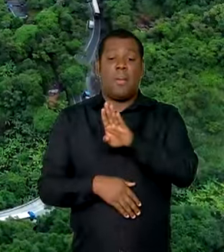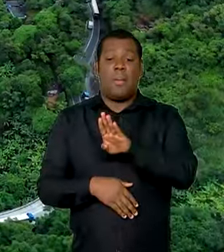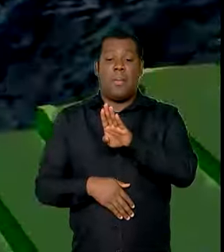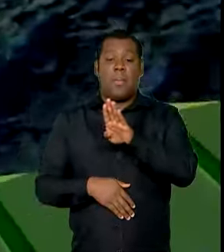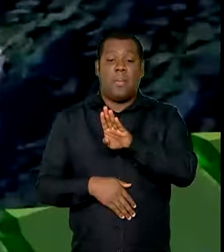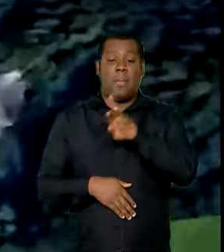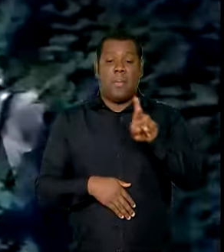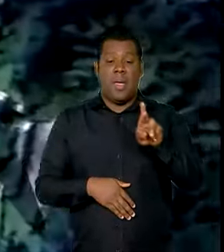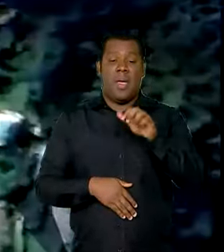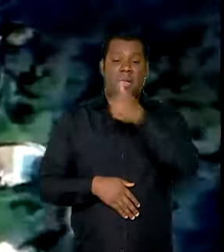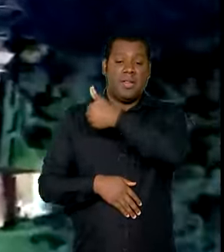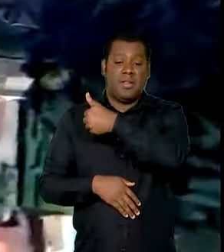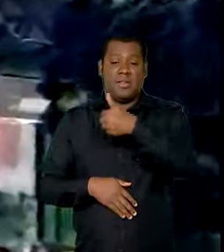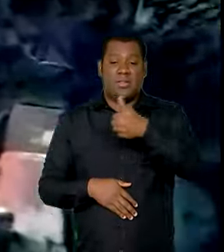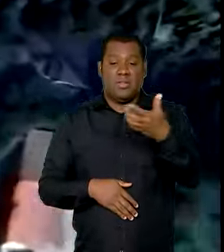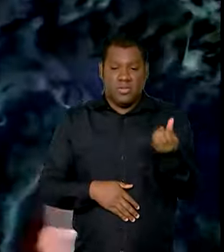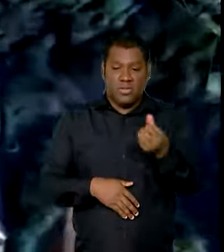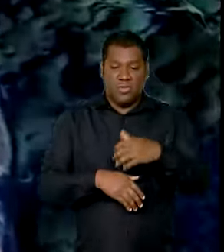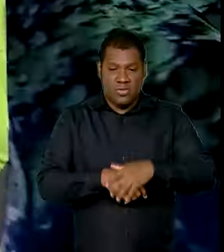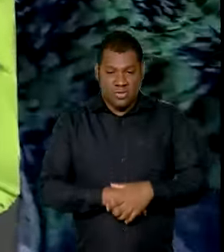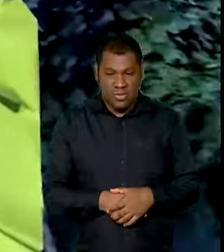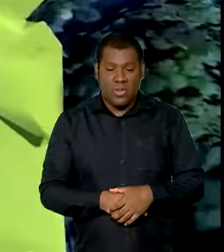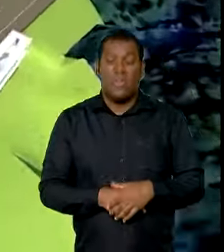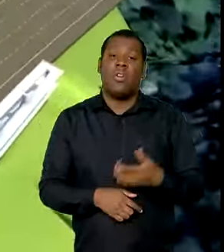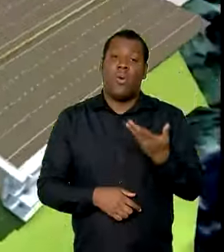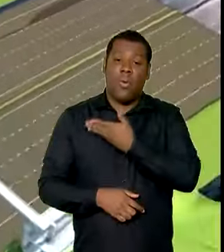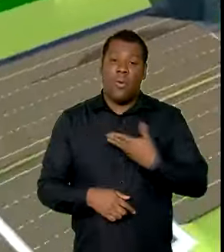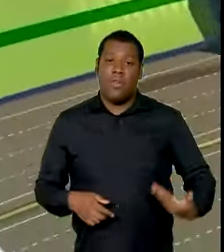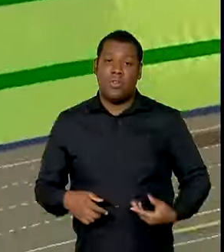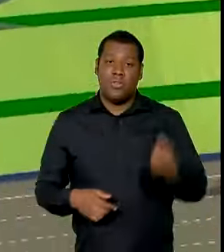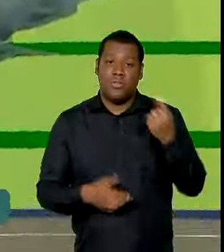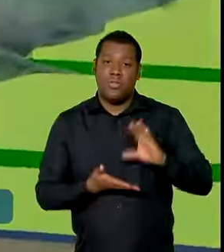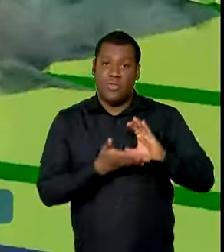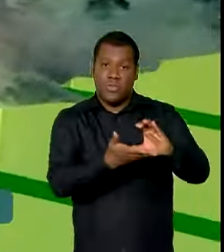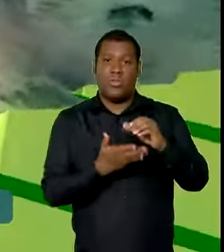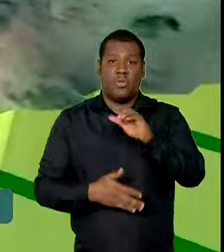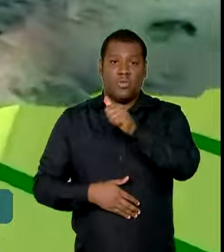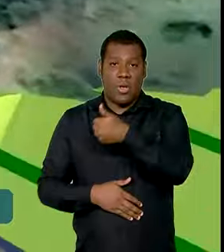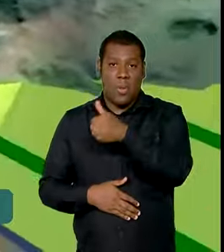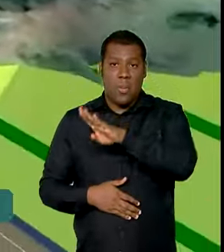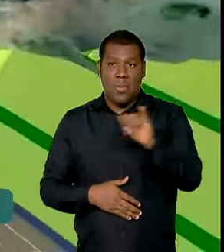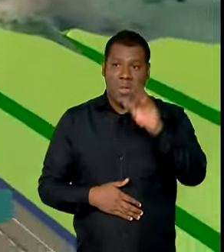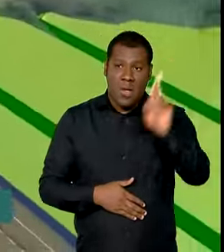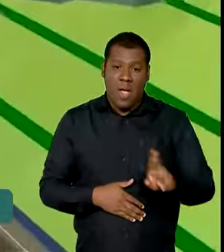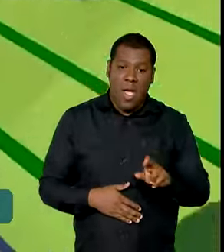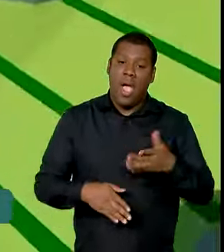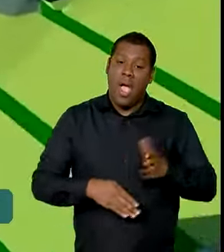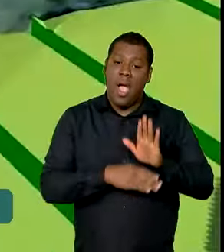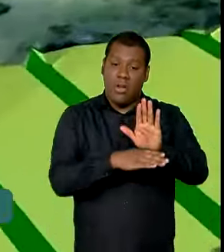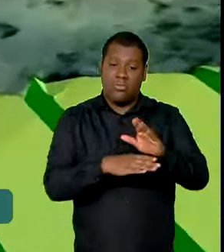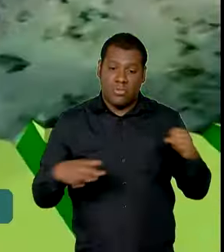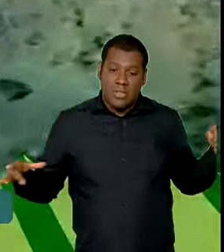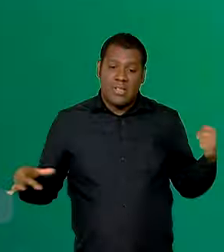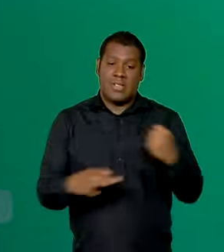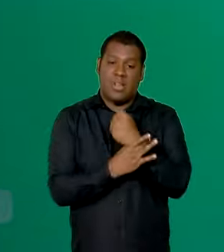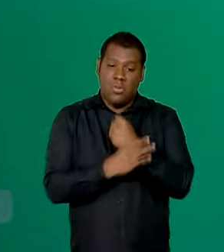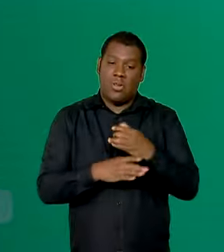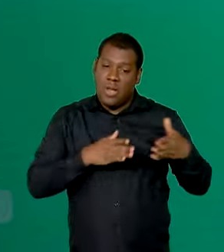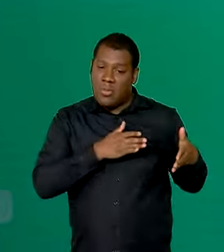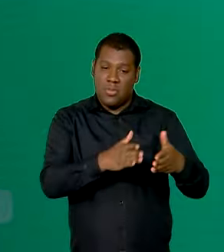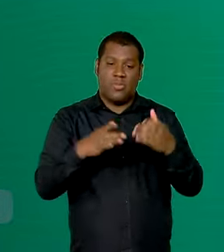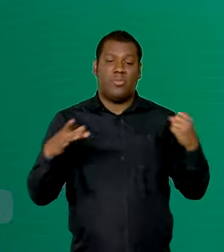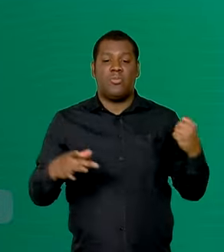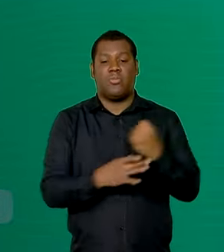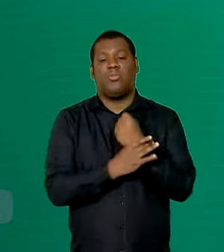Janeiro. O investimento será de um bilhão e meio de reais e deve aumentar a segurança nos dois sentidos da via. A